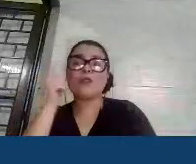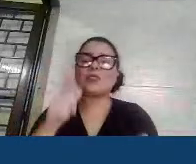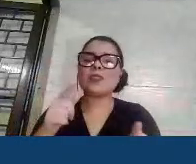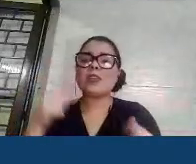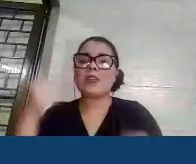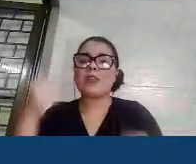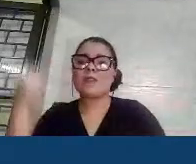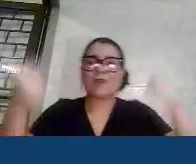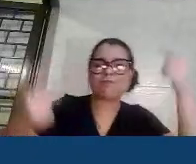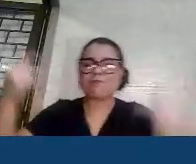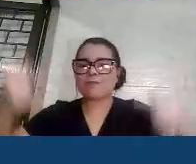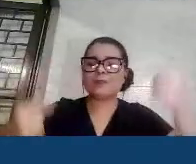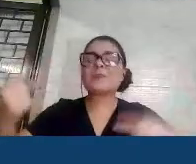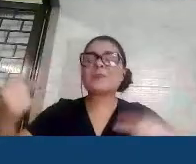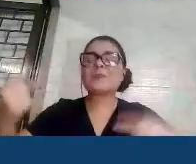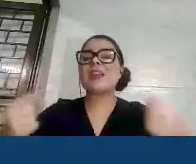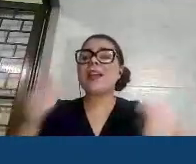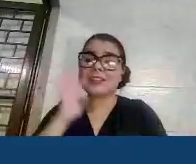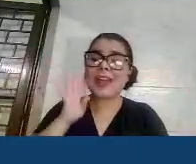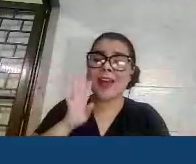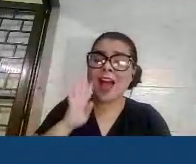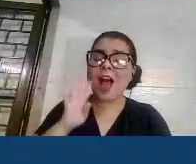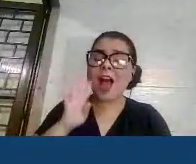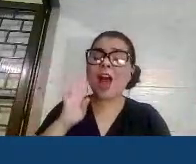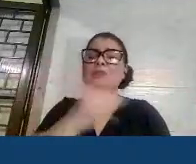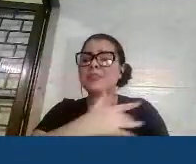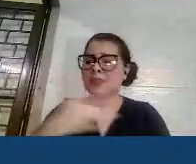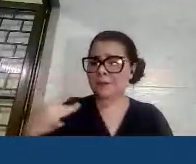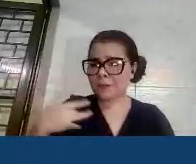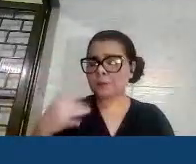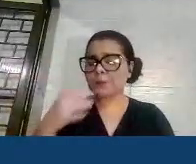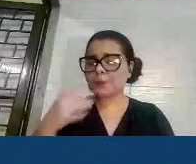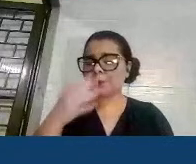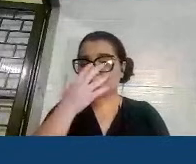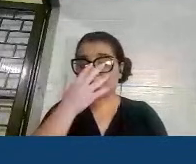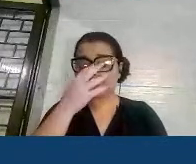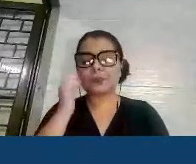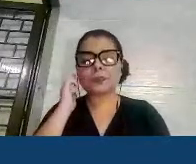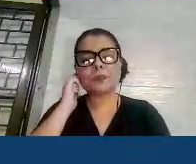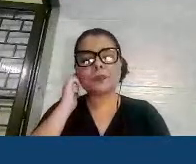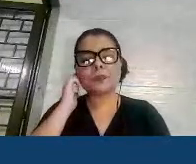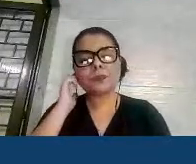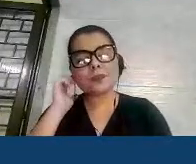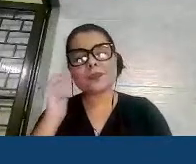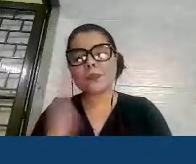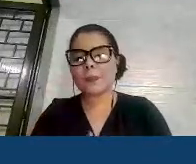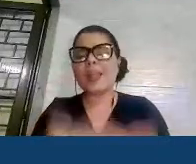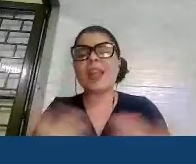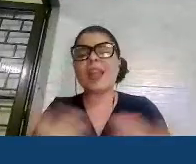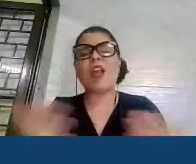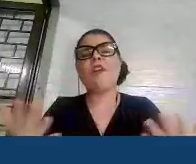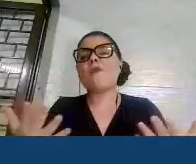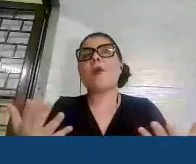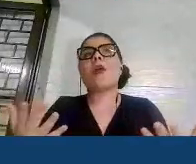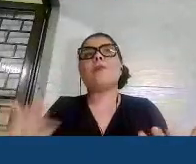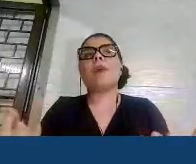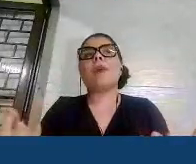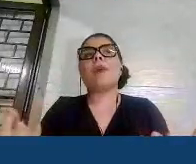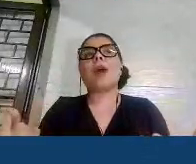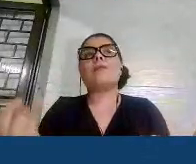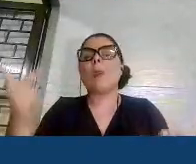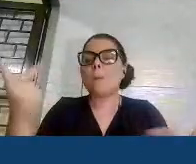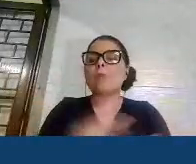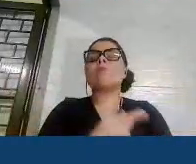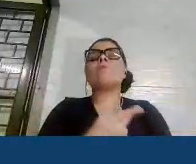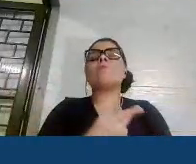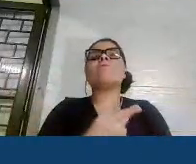atmosfera bacana, sabe, essa coisa muito, muito bacana de se ver. E foi uma realização, assim,